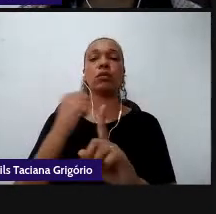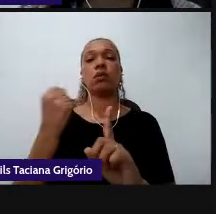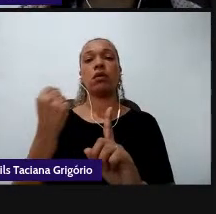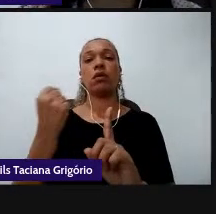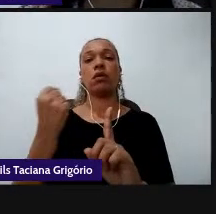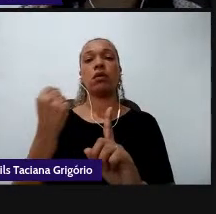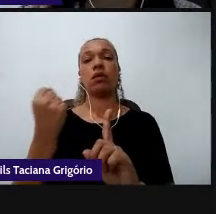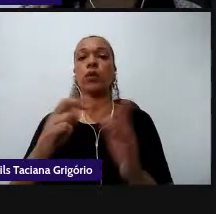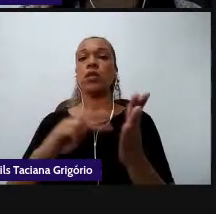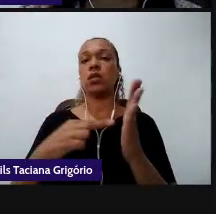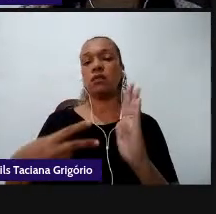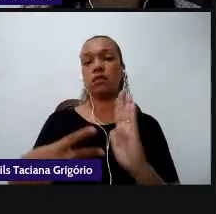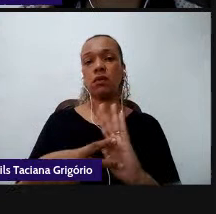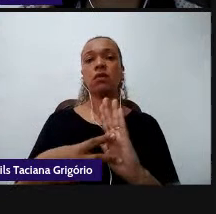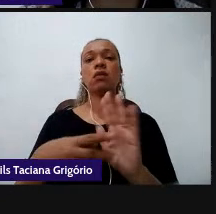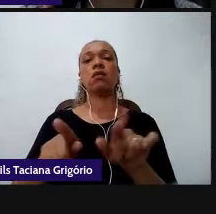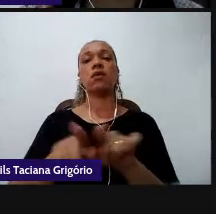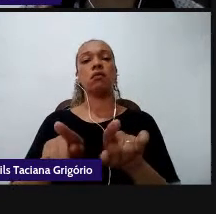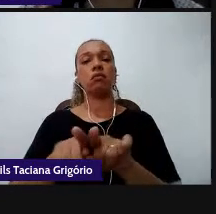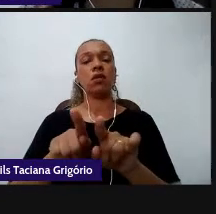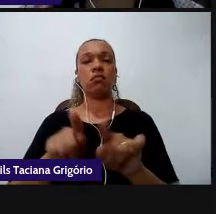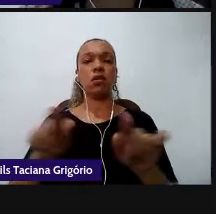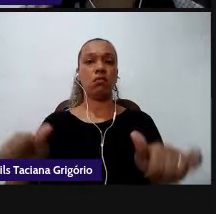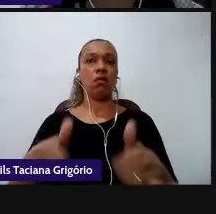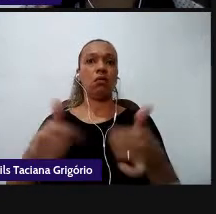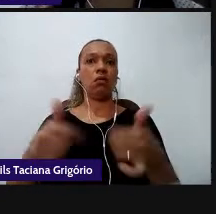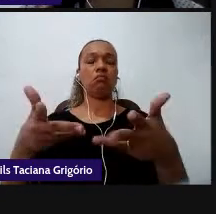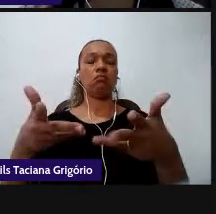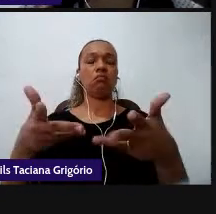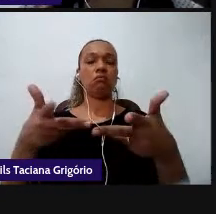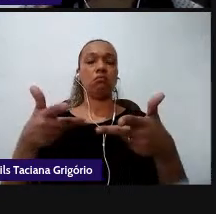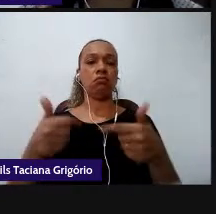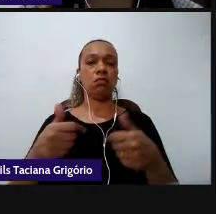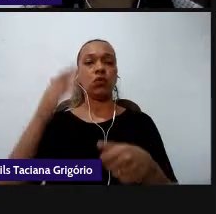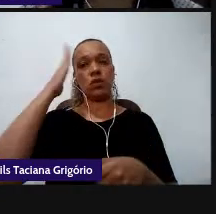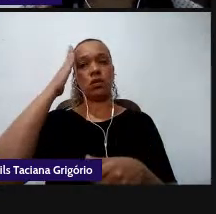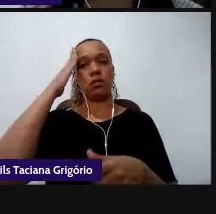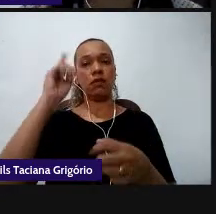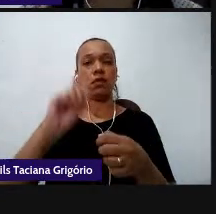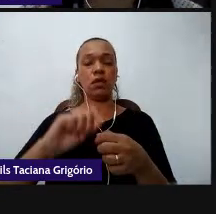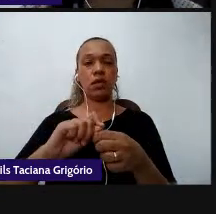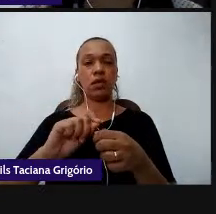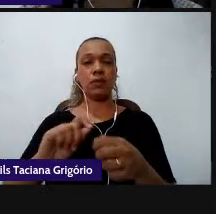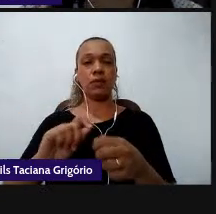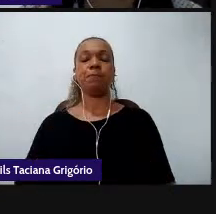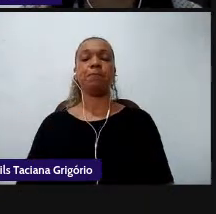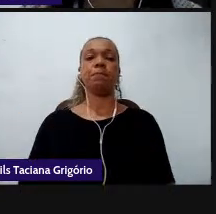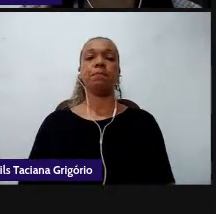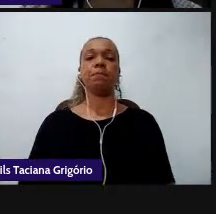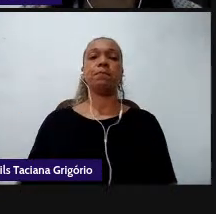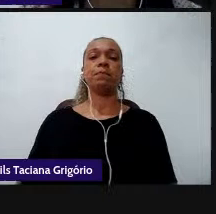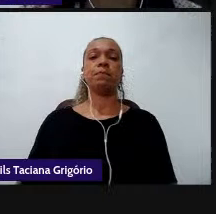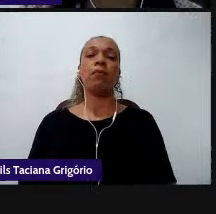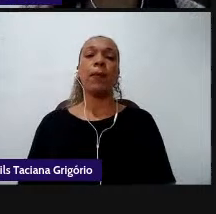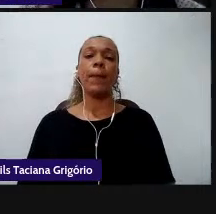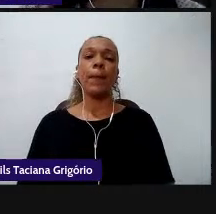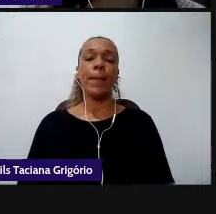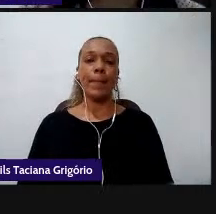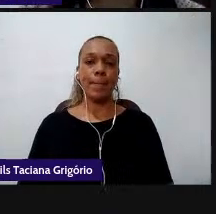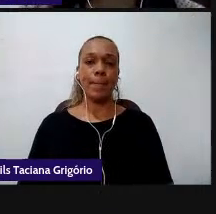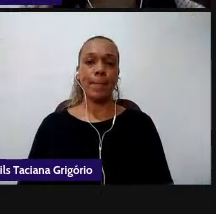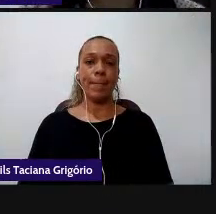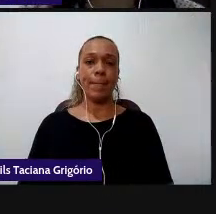um aprimoramento desse saber fazer a competência a habilidade seguinte